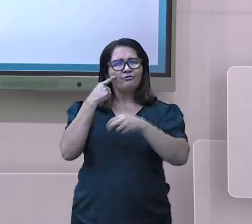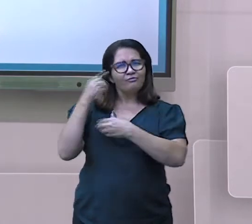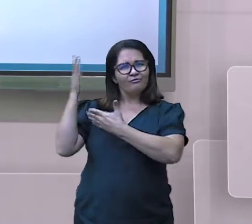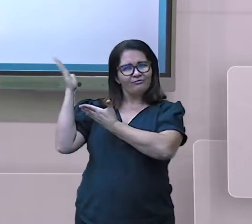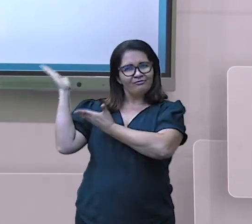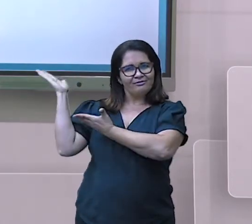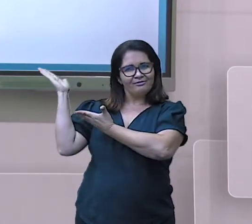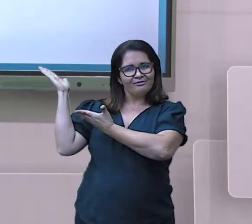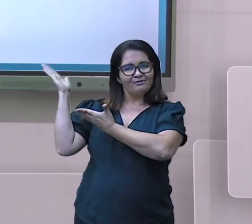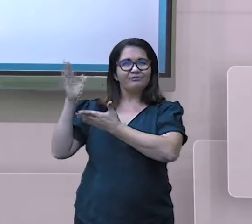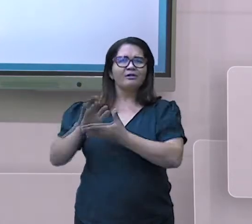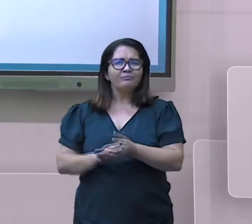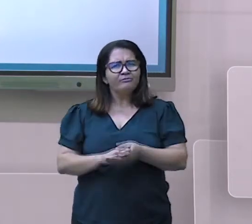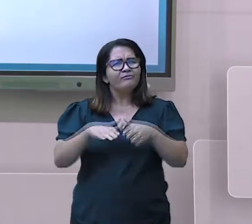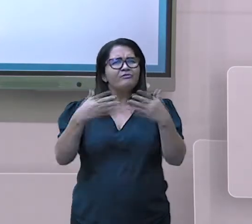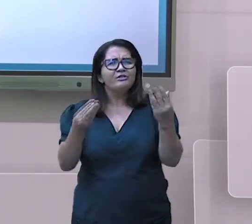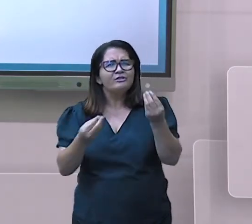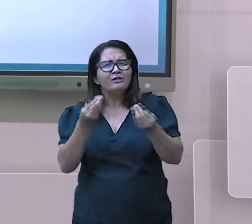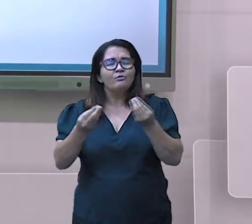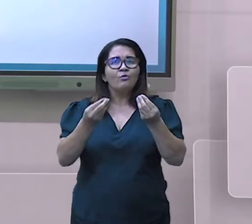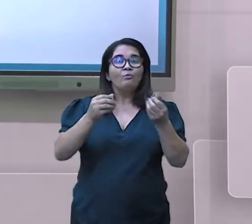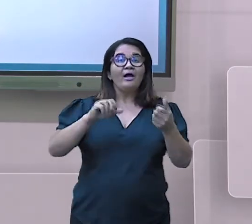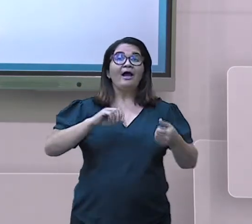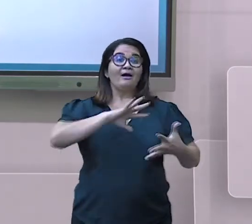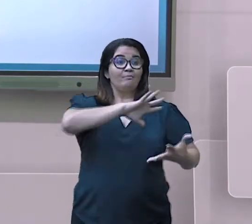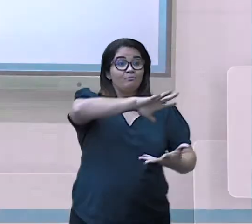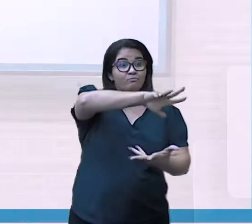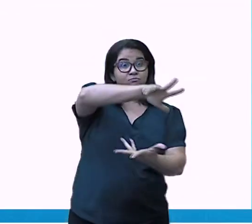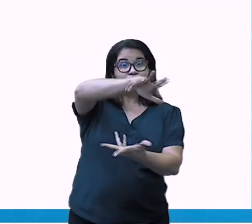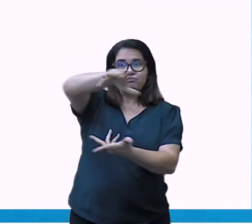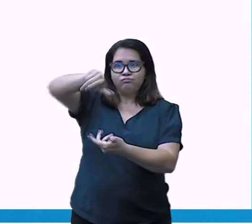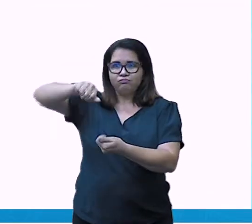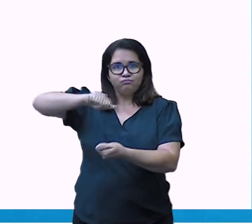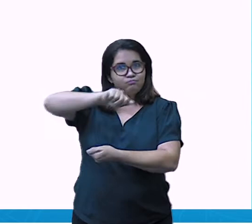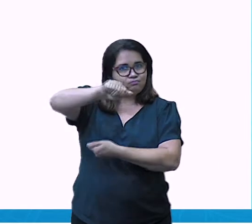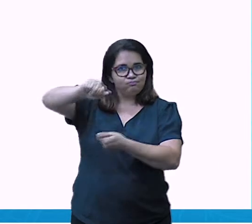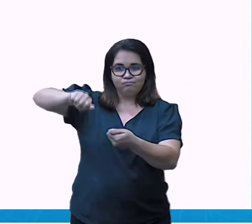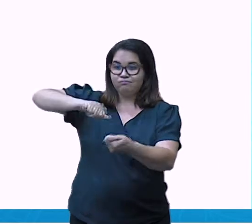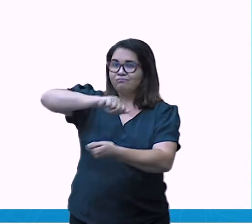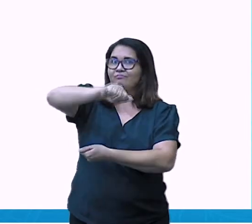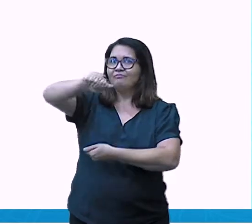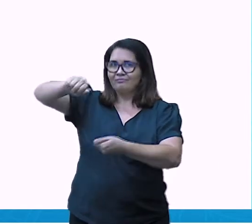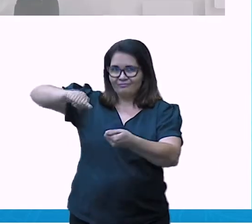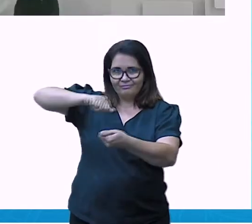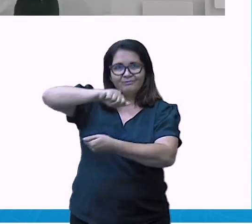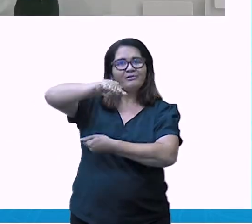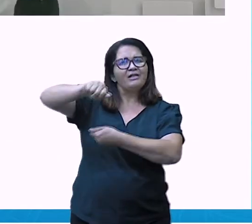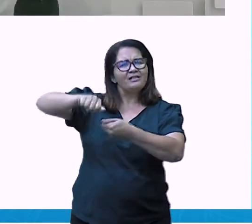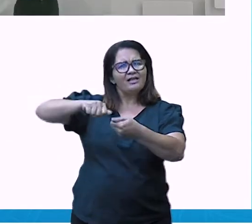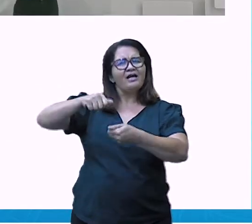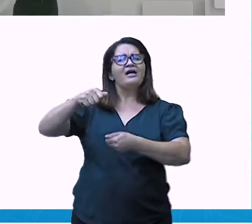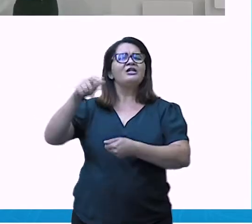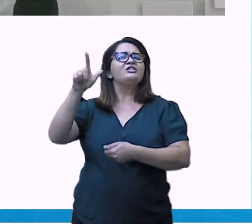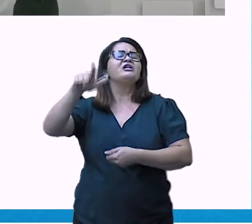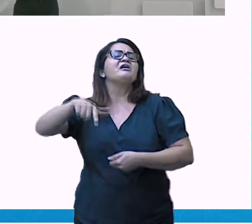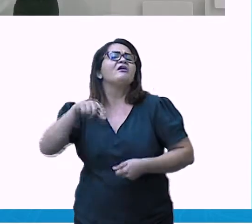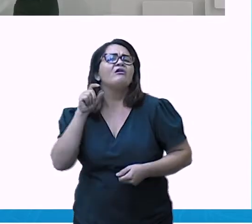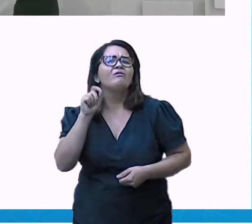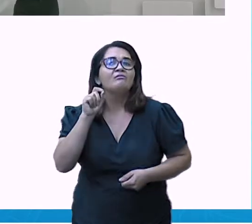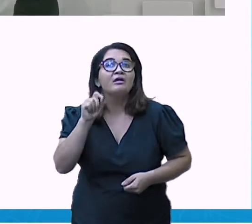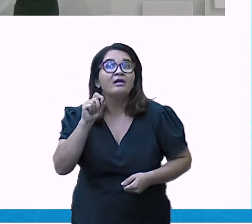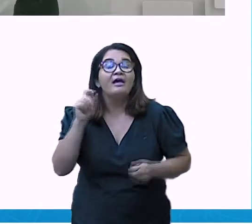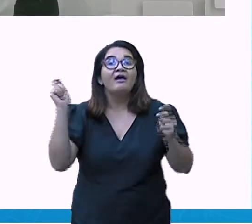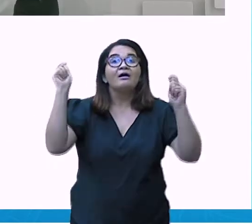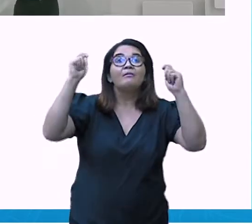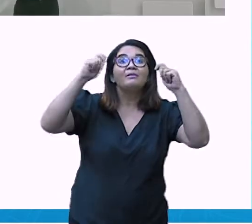O tripé da sustentabilidade. A sustentabilidade é a capacidade de cumprir